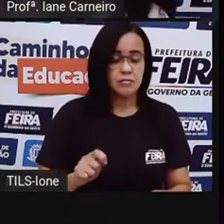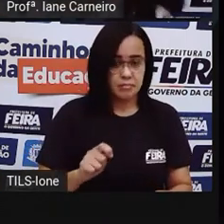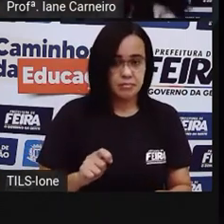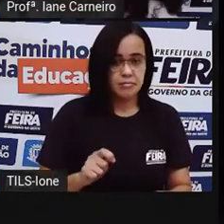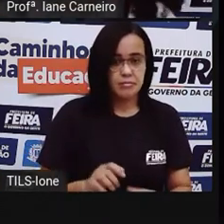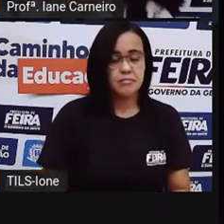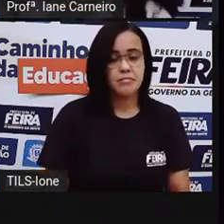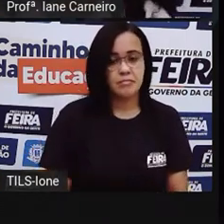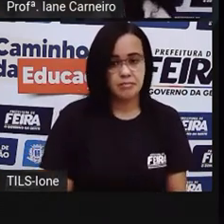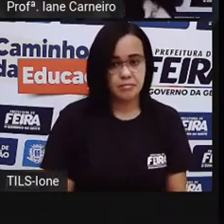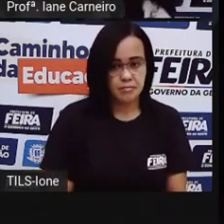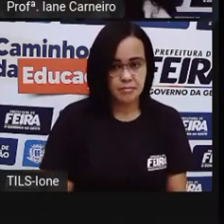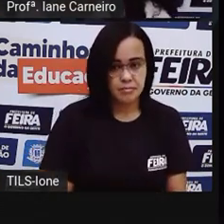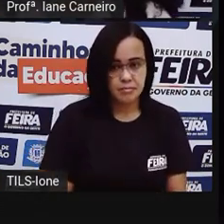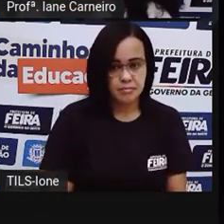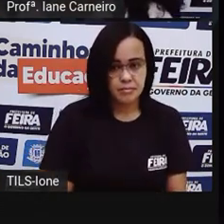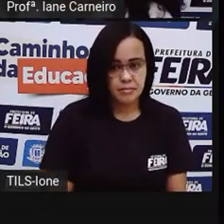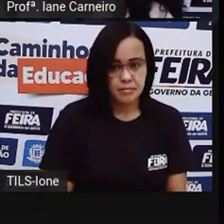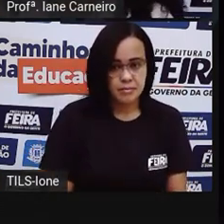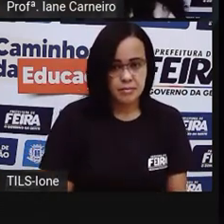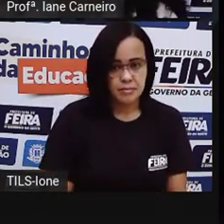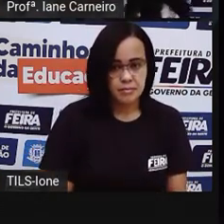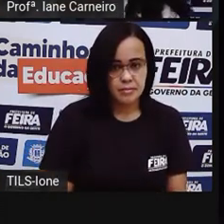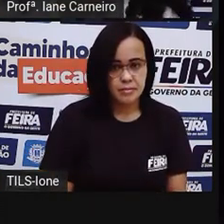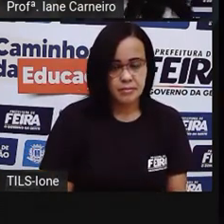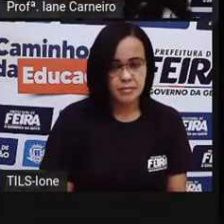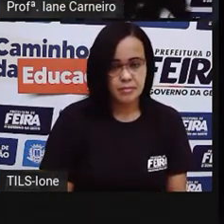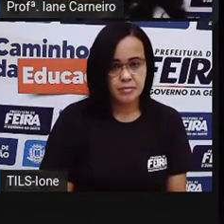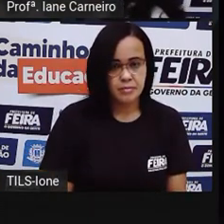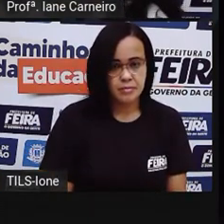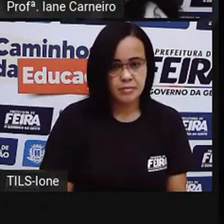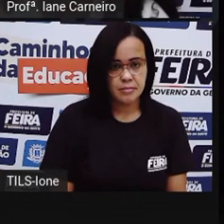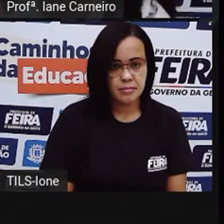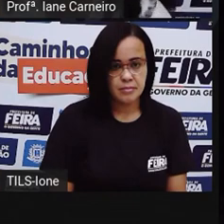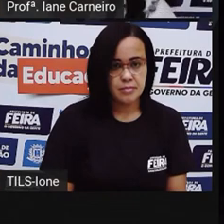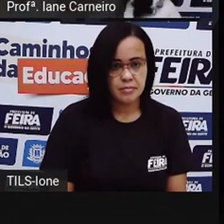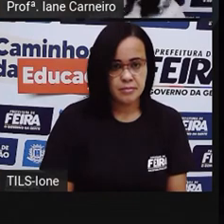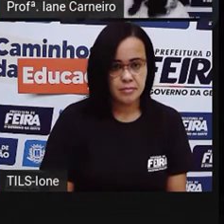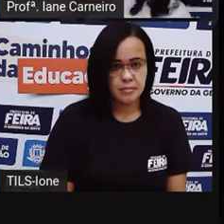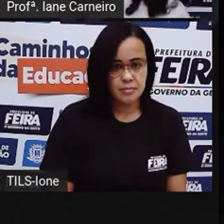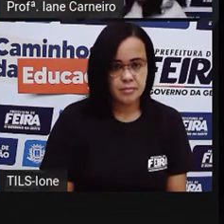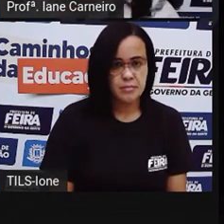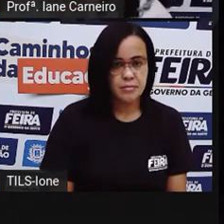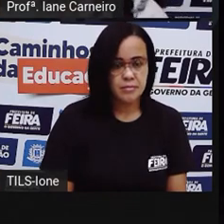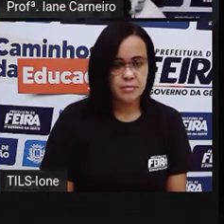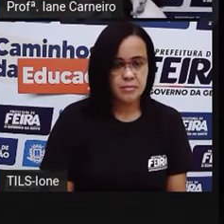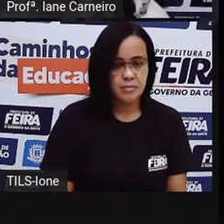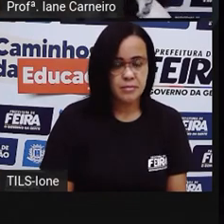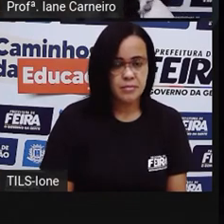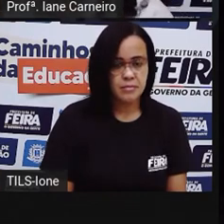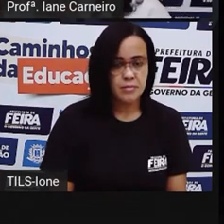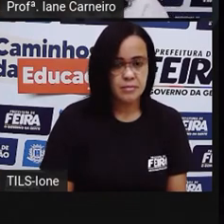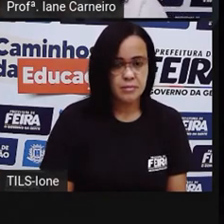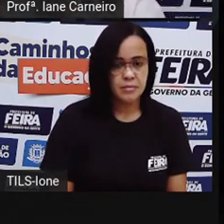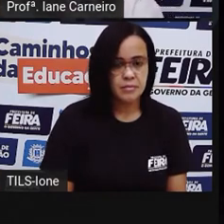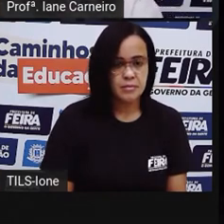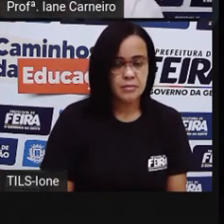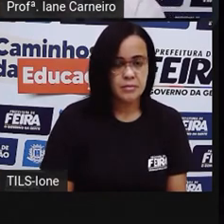professora ou do professor. Então, aqui a gente chama de lousa também, certo? O que é que está